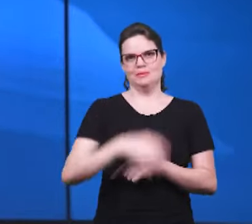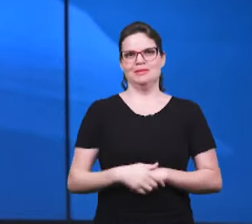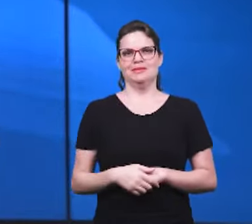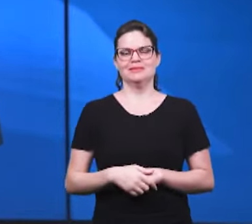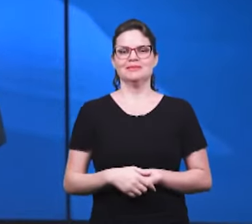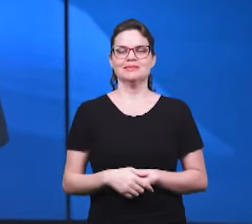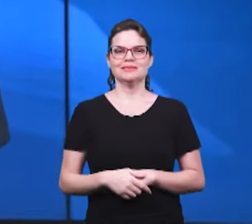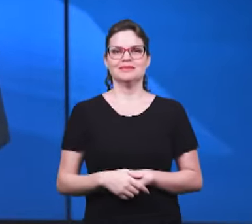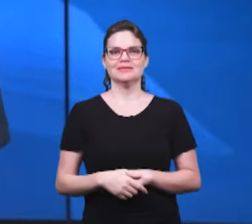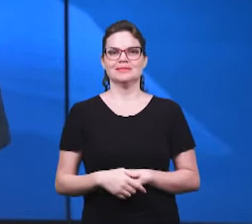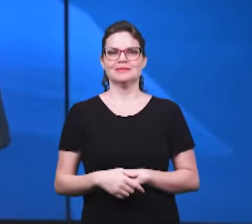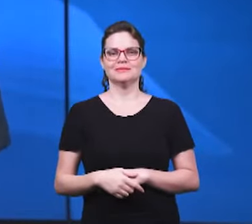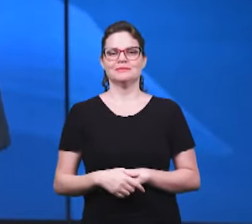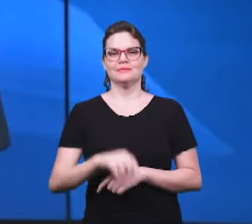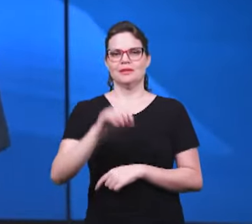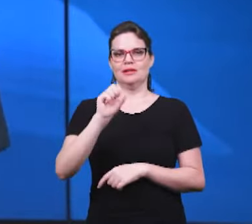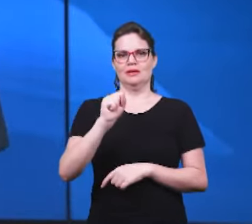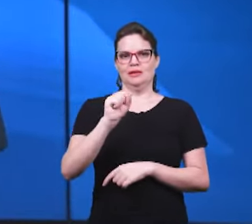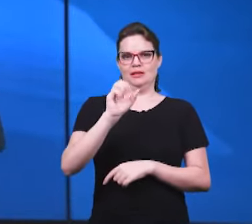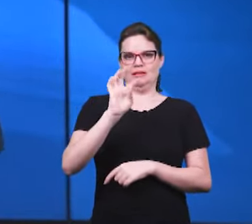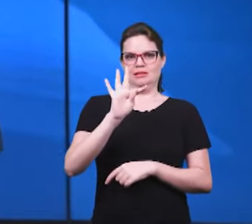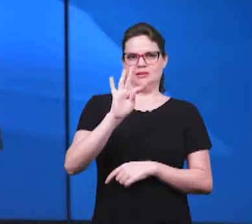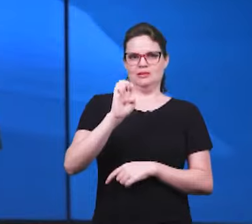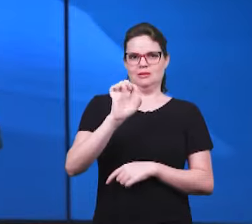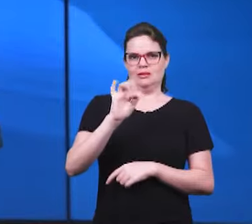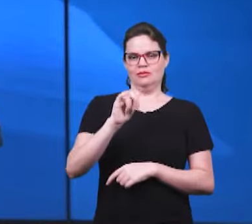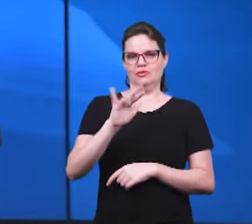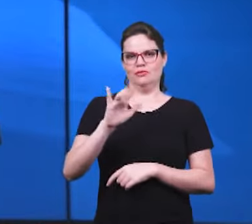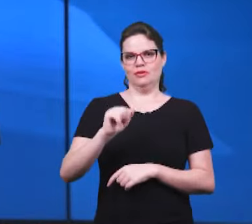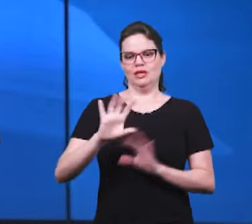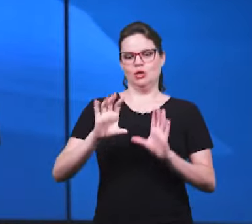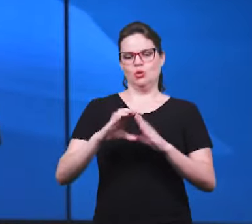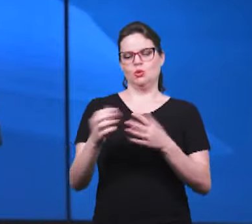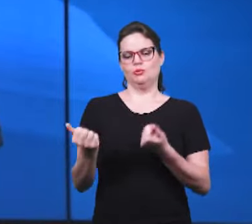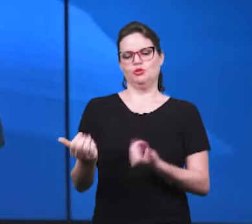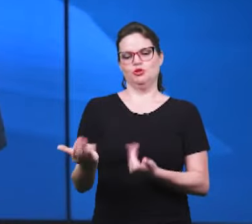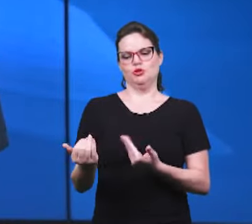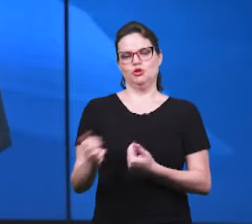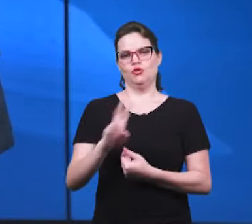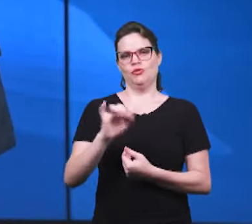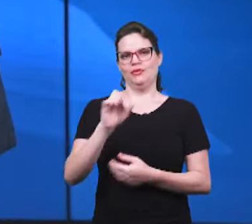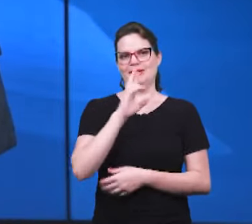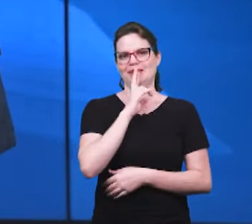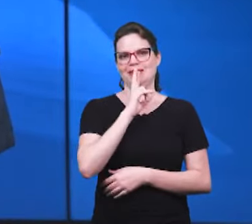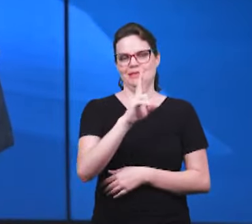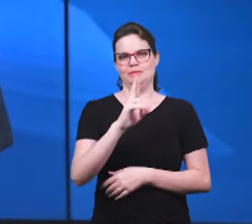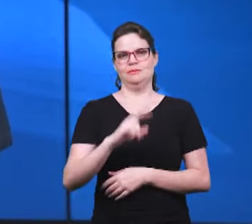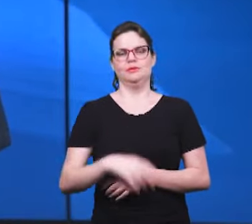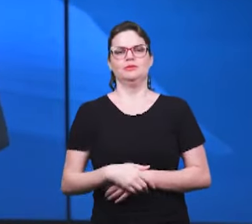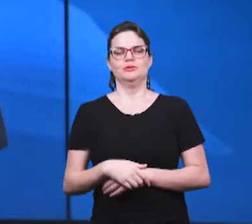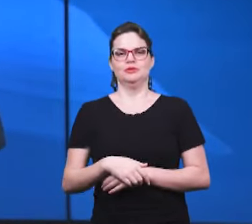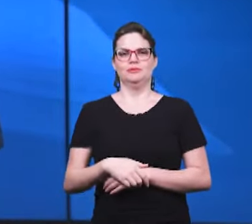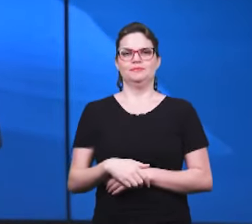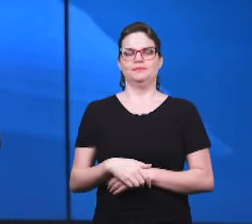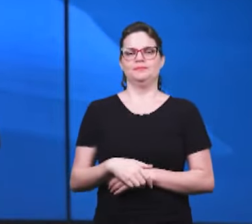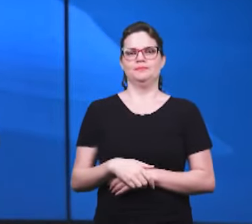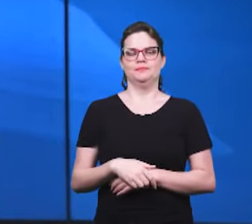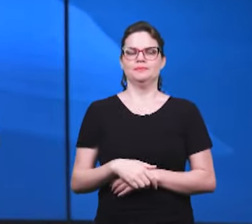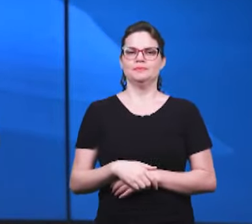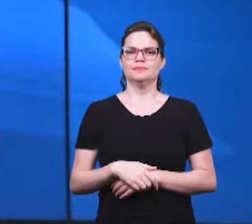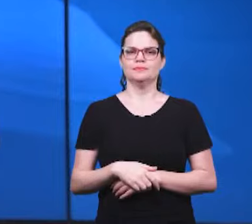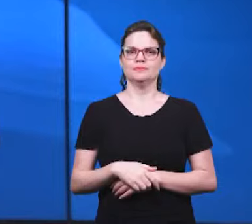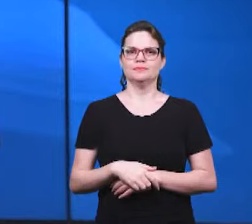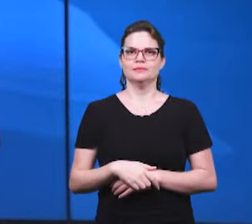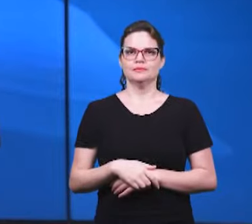estamos e a Estefane Dias ela é do grupo de jovens da nossa igreja em Ibatiba ela vai nos dar a